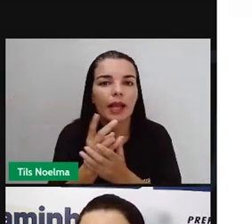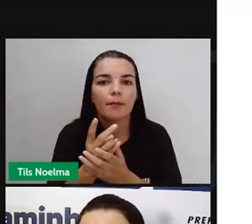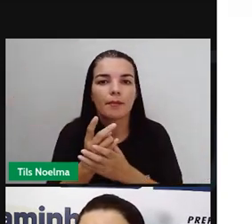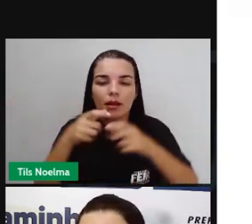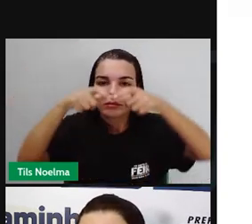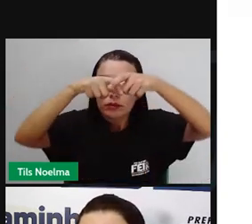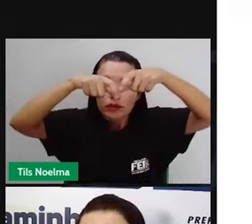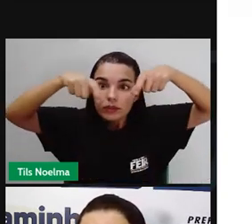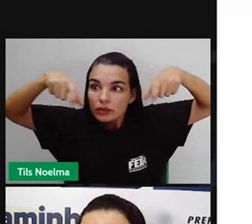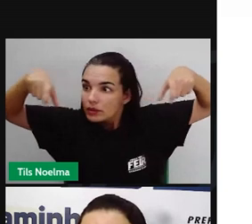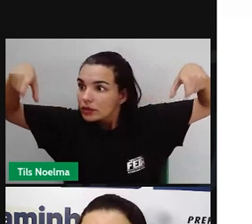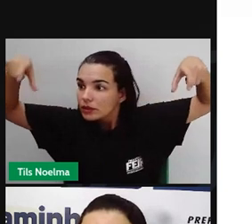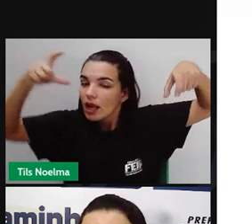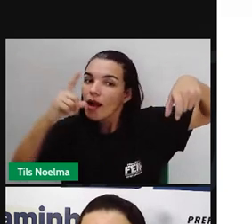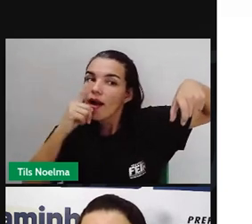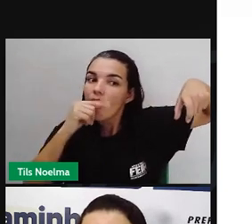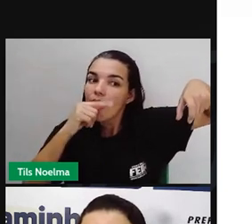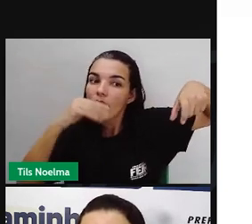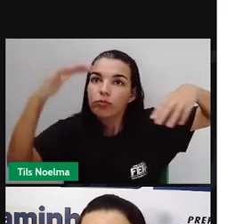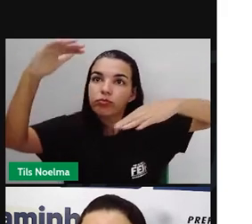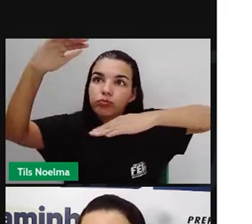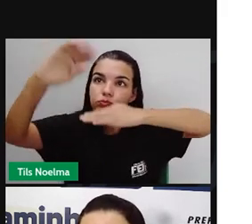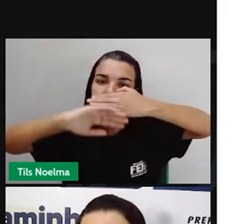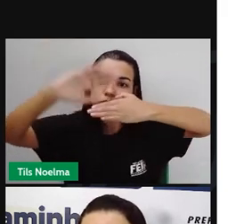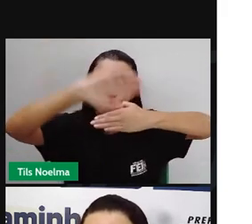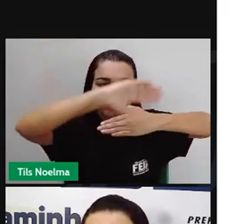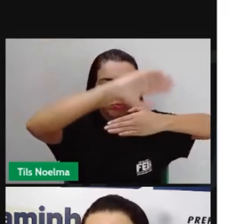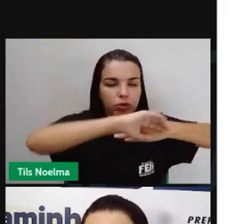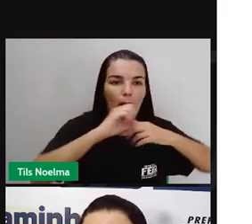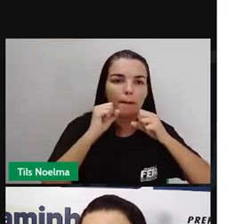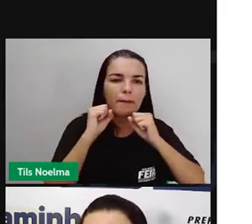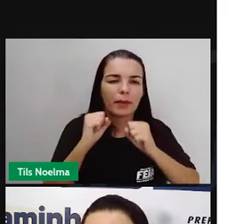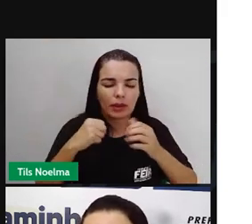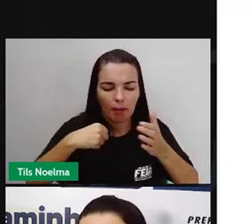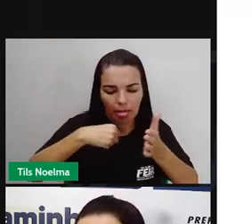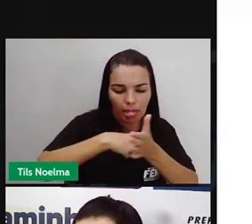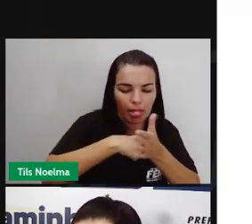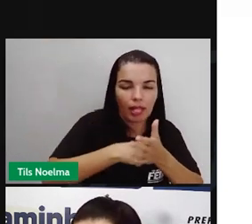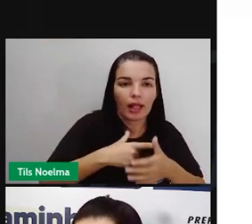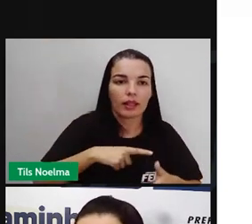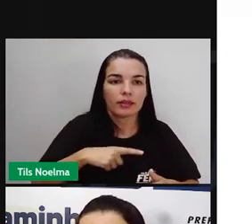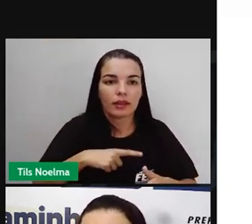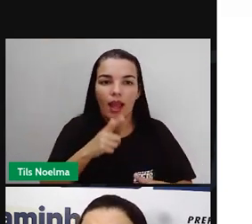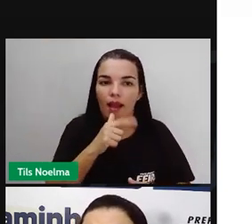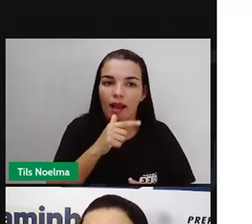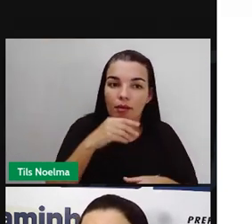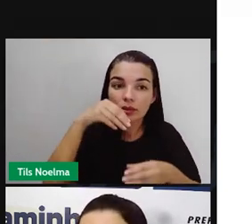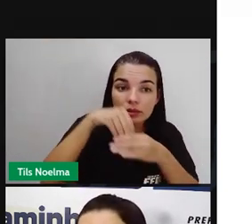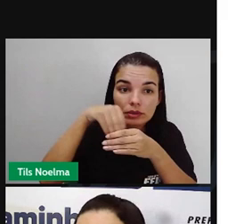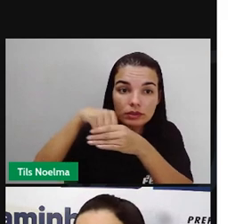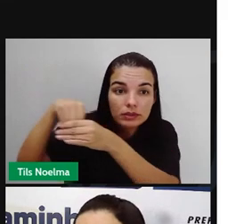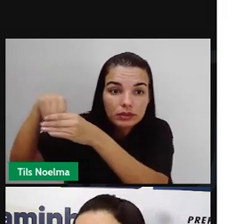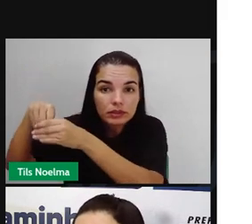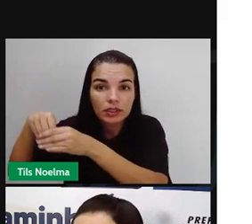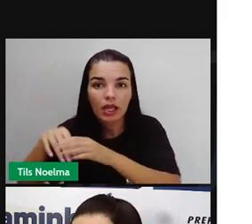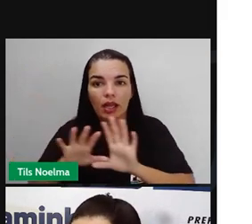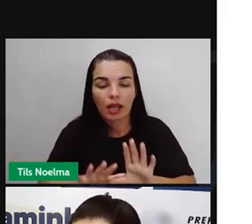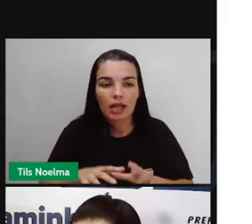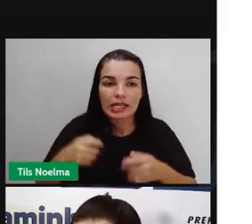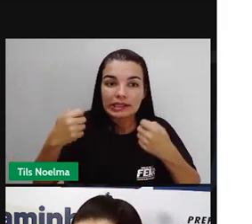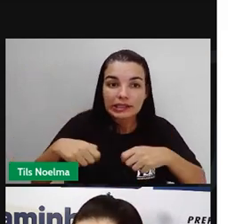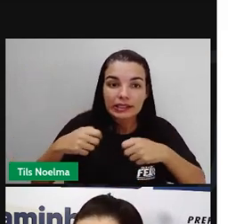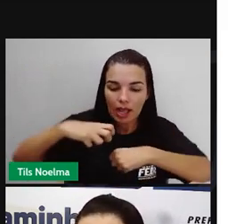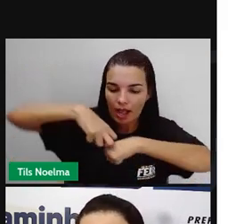as calhas sempre limpas, porque ali aquele acúmulo de folha pode entupir o cano e ali vai acumular água. Deixar garrafas